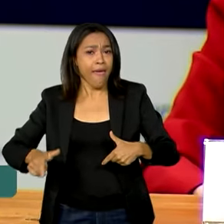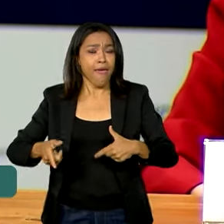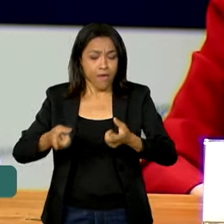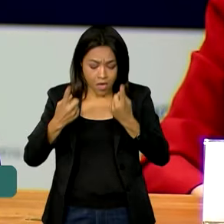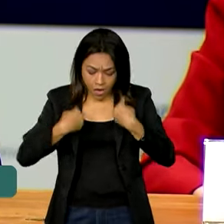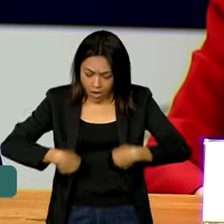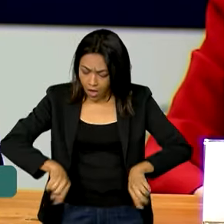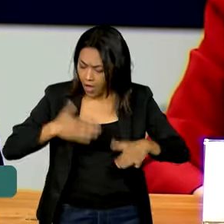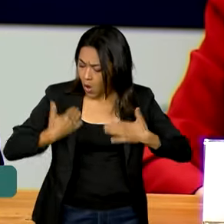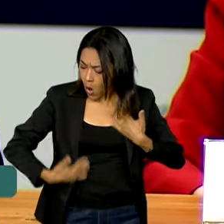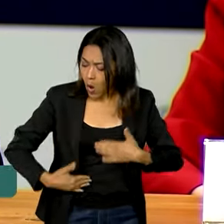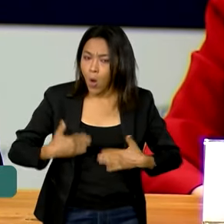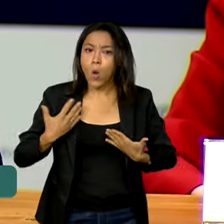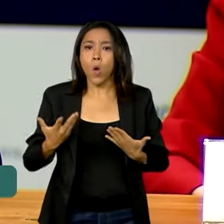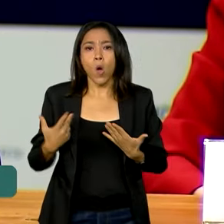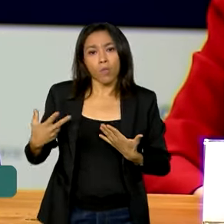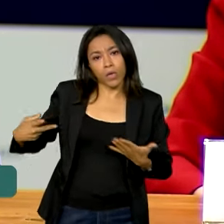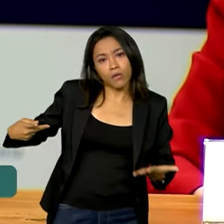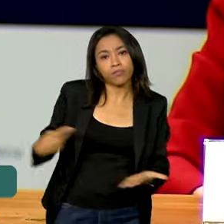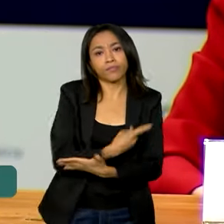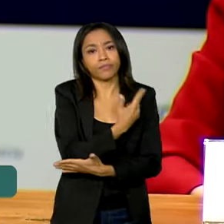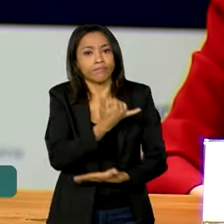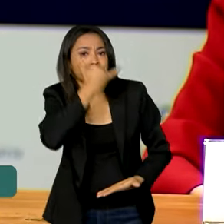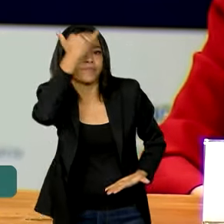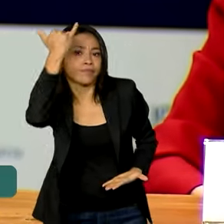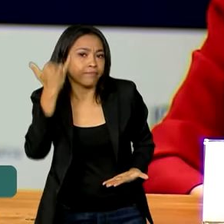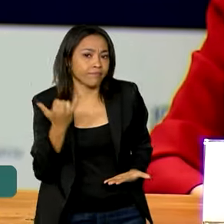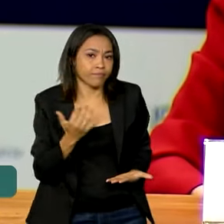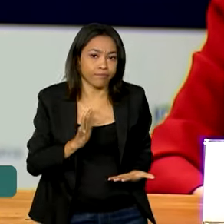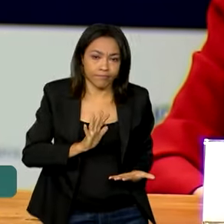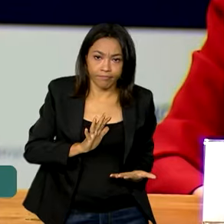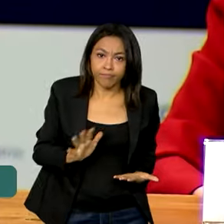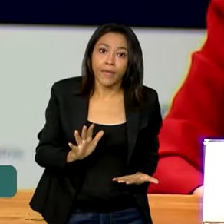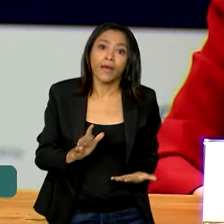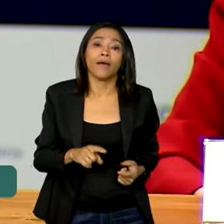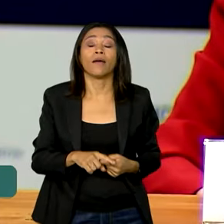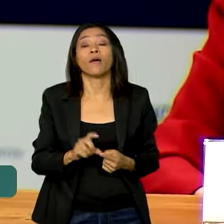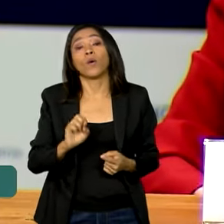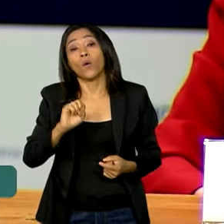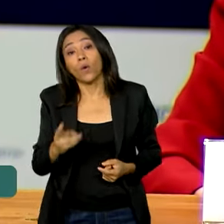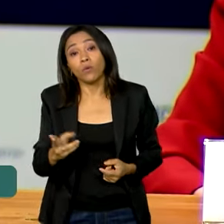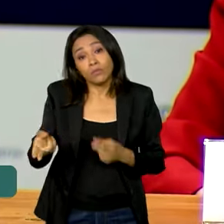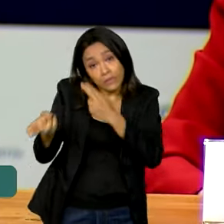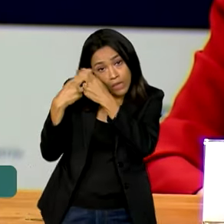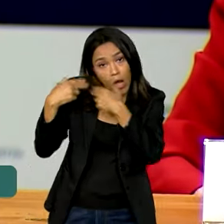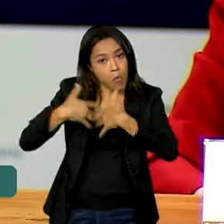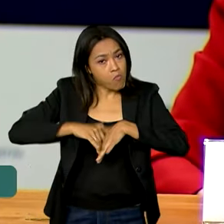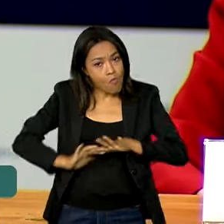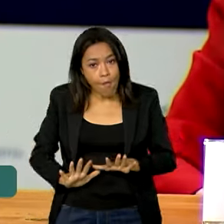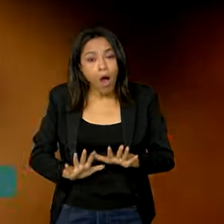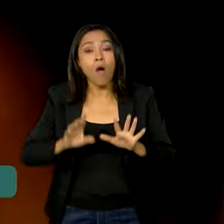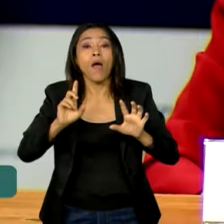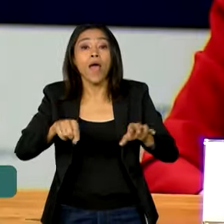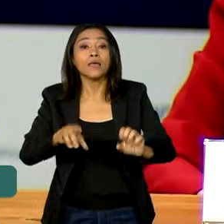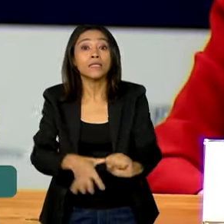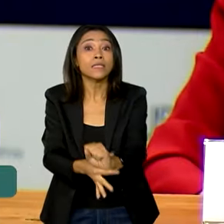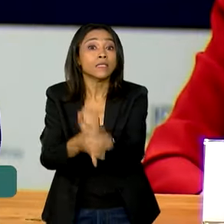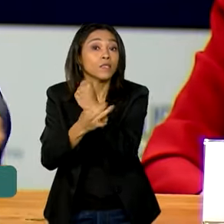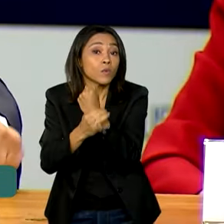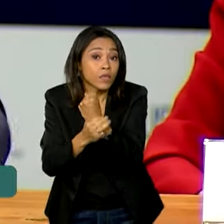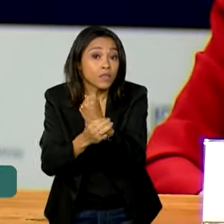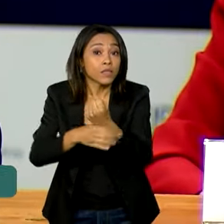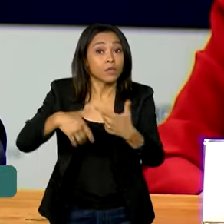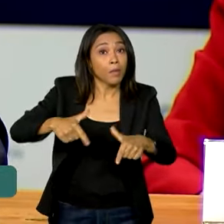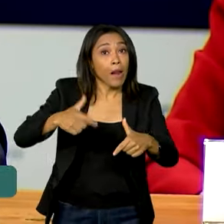possíveis desastres ou injúrias ou traumas, não, mas insegurança em termos de que ninguém